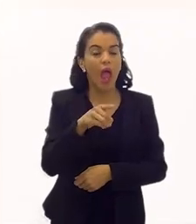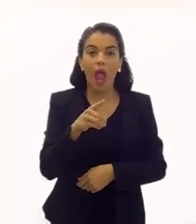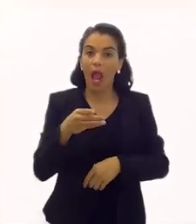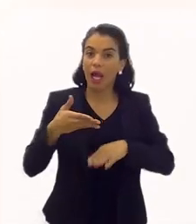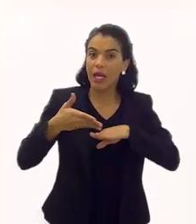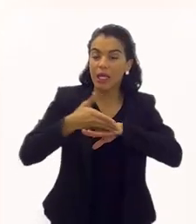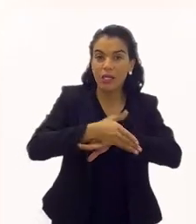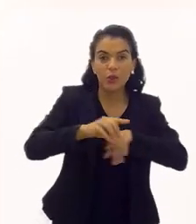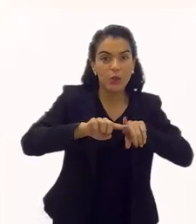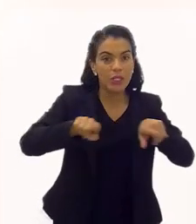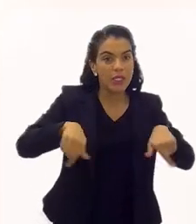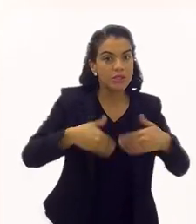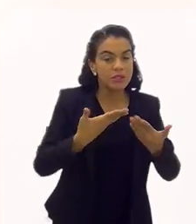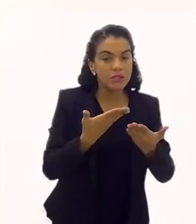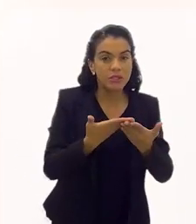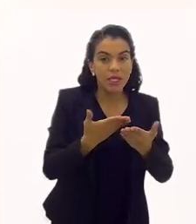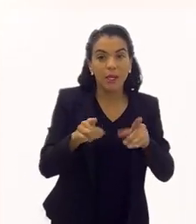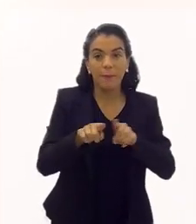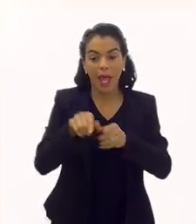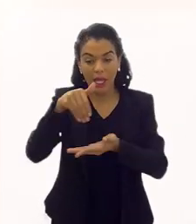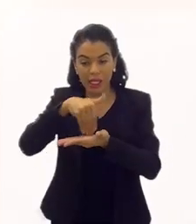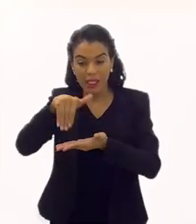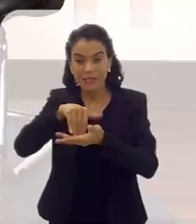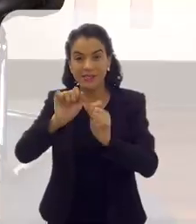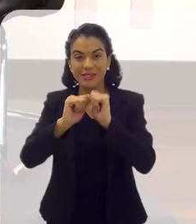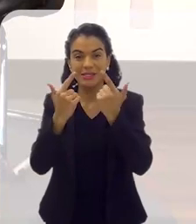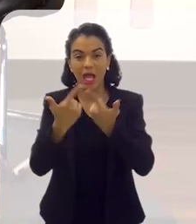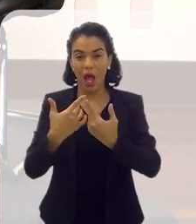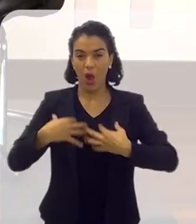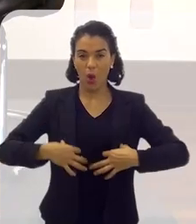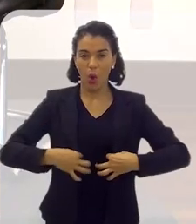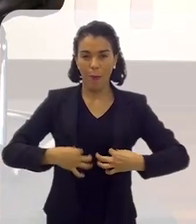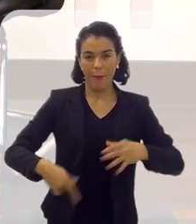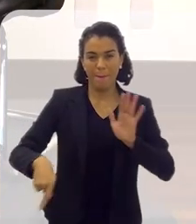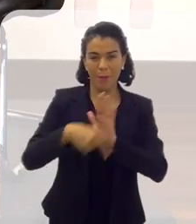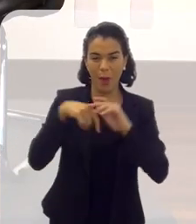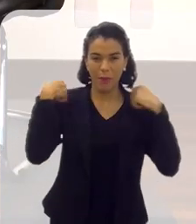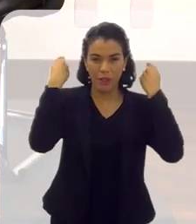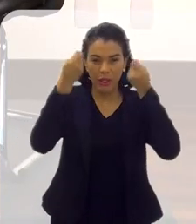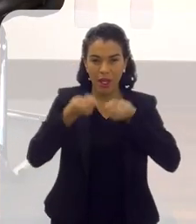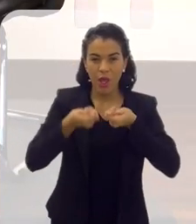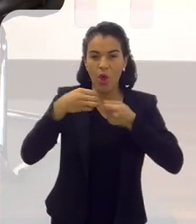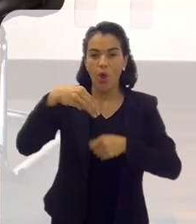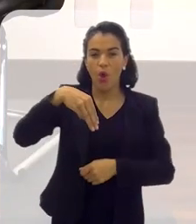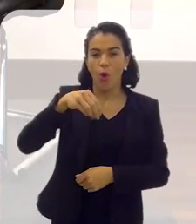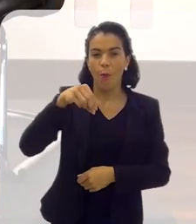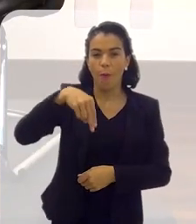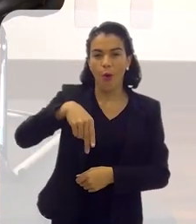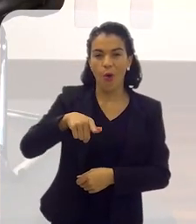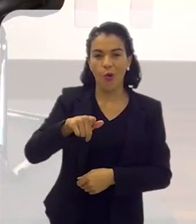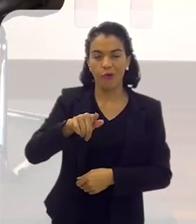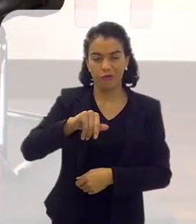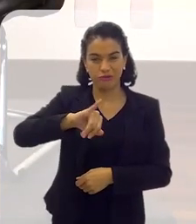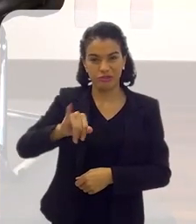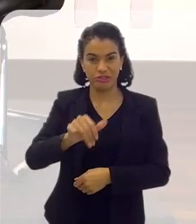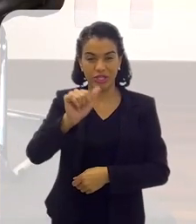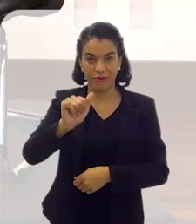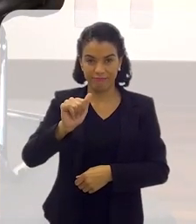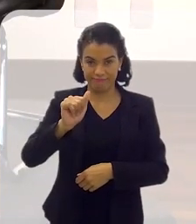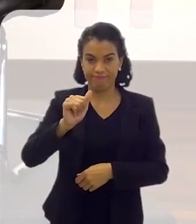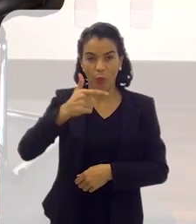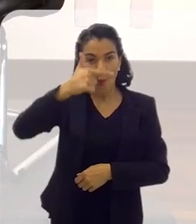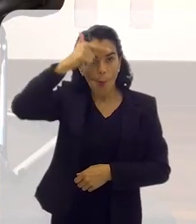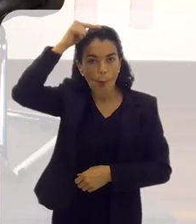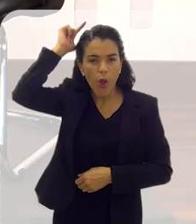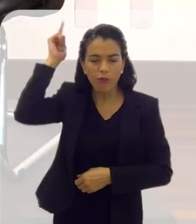atração desde que chegou lá no Saguão até chegar aqui em cima, porque ela veio com as vestes dela, porque ela veio careca. E ela me disse